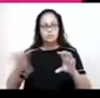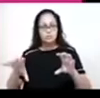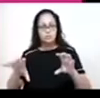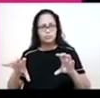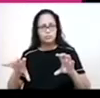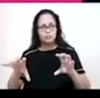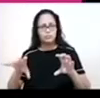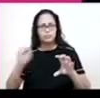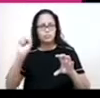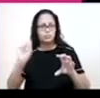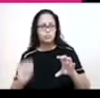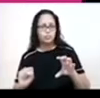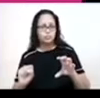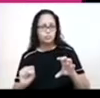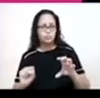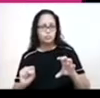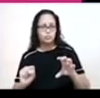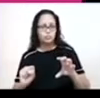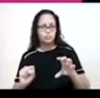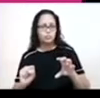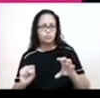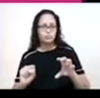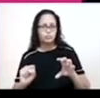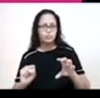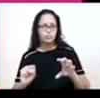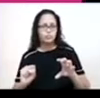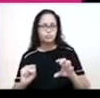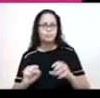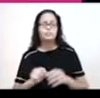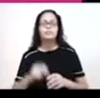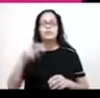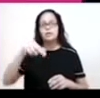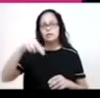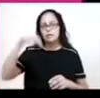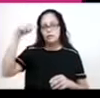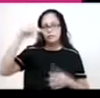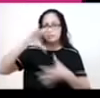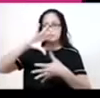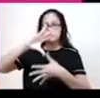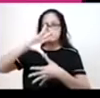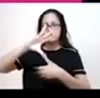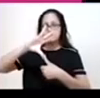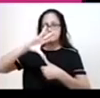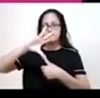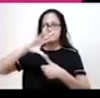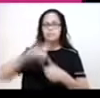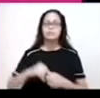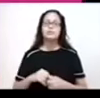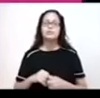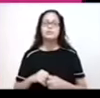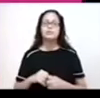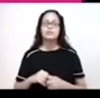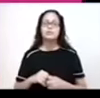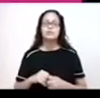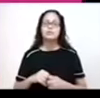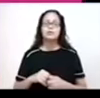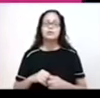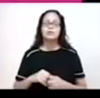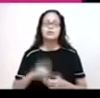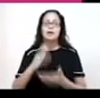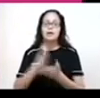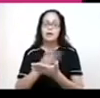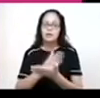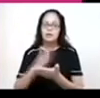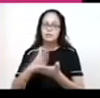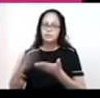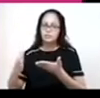todos os países da América do Sul. E ainda o México, que pertence à América do Norte, quando a gente fala de divisão geográfica. Mas quando a gente fala em divisão histórica, o